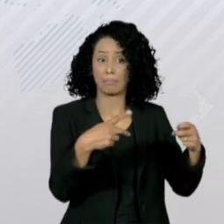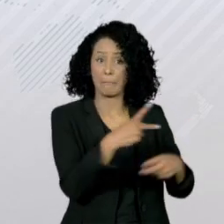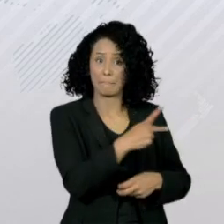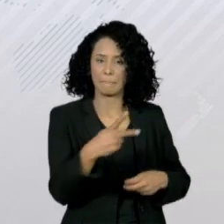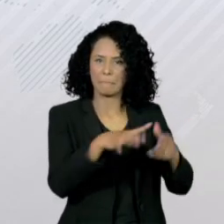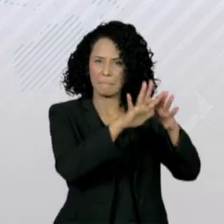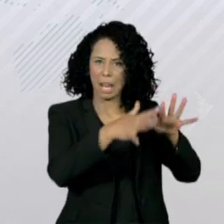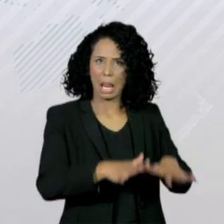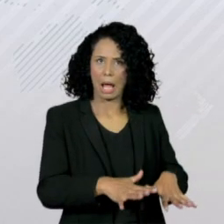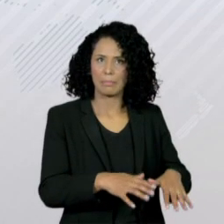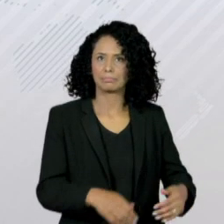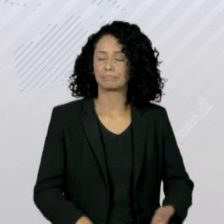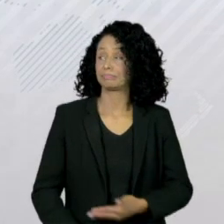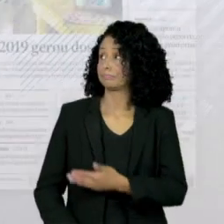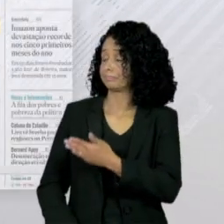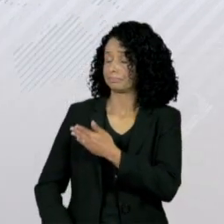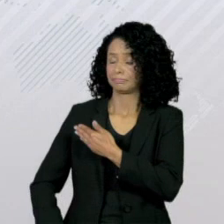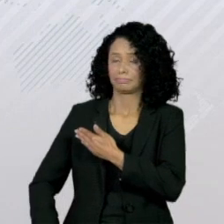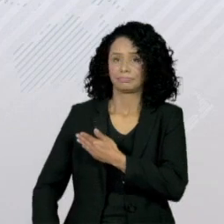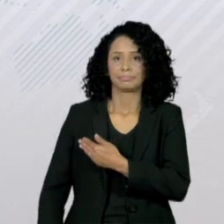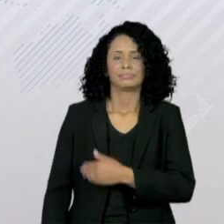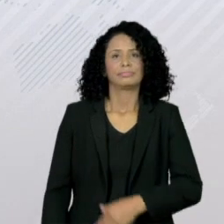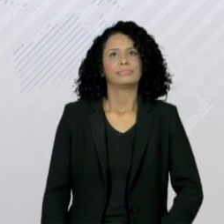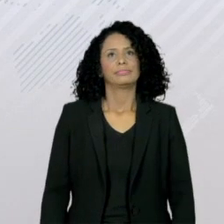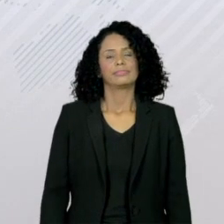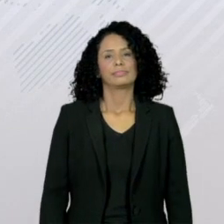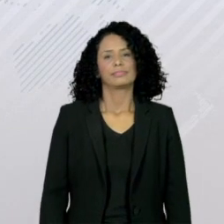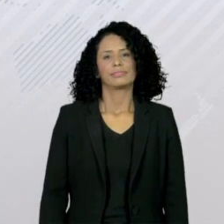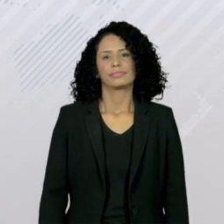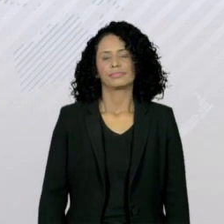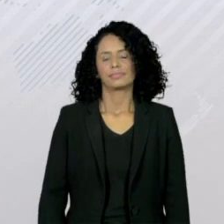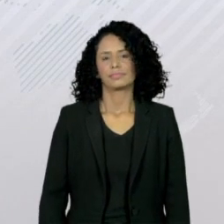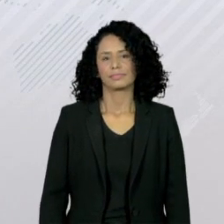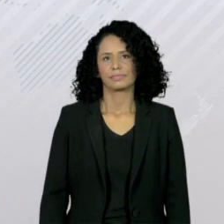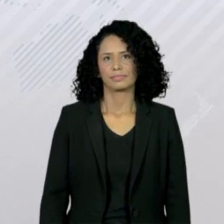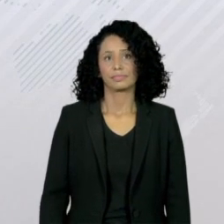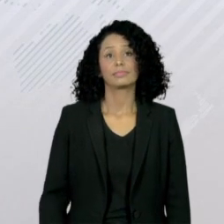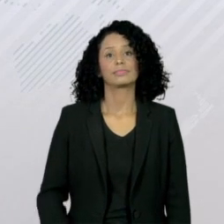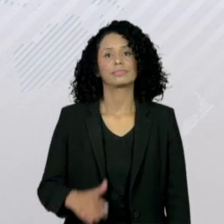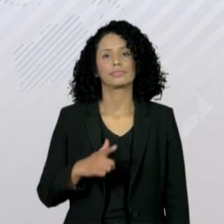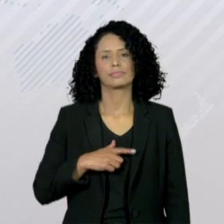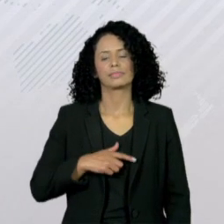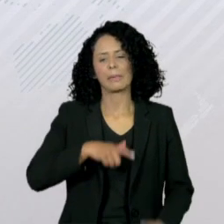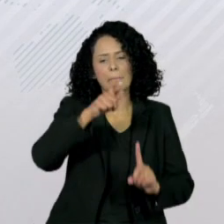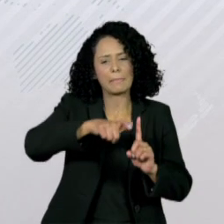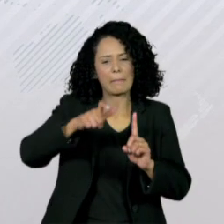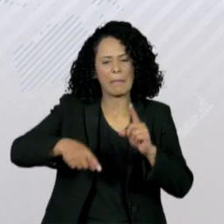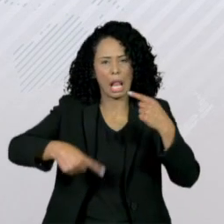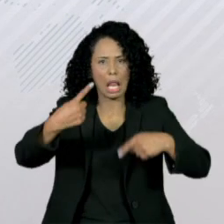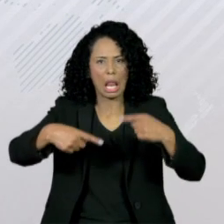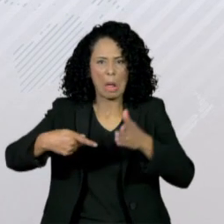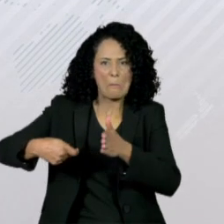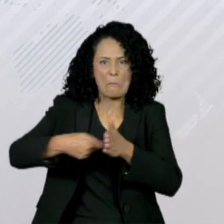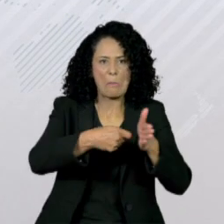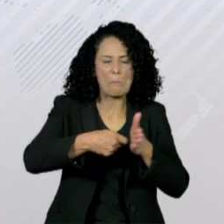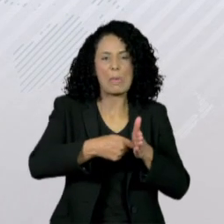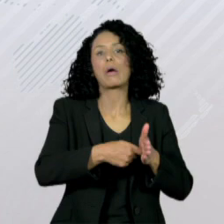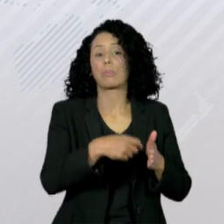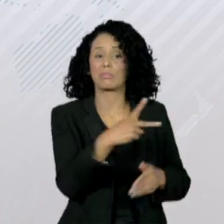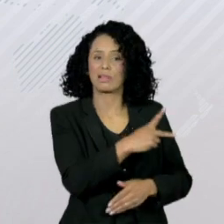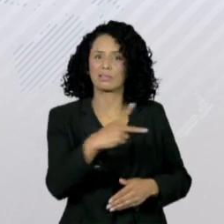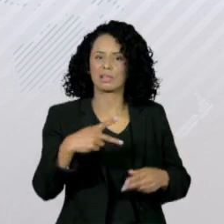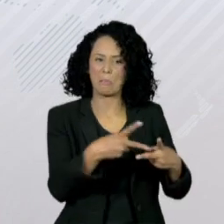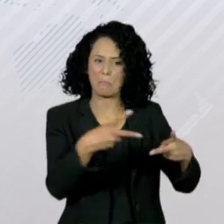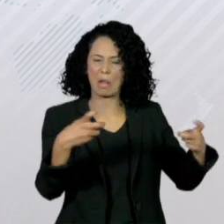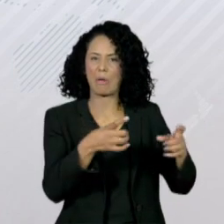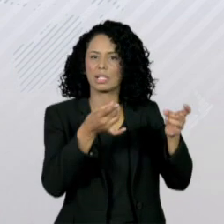investiga estatal. Estado de São Paulo. Pressão política faz presidente da Petrobras deixar o